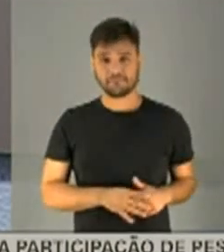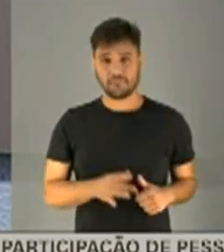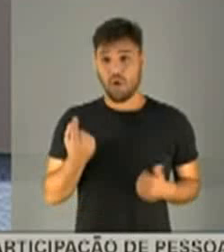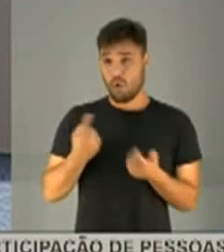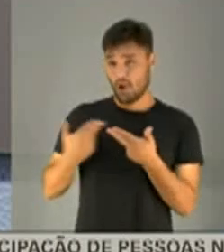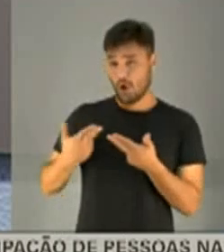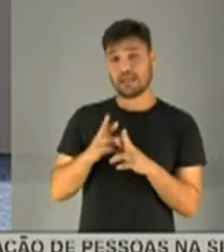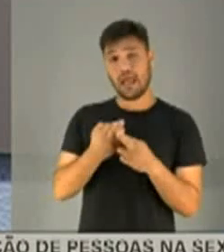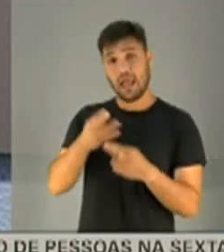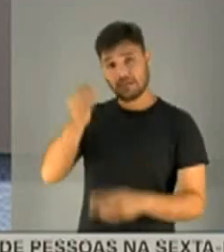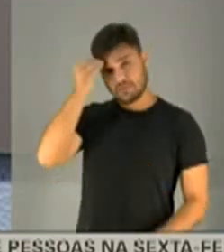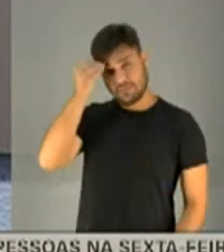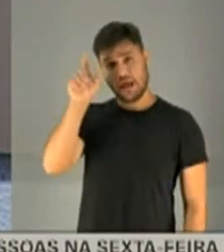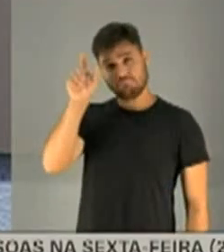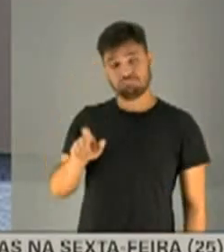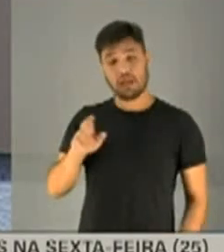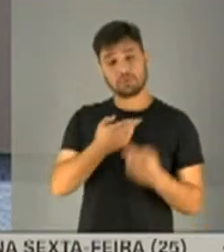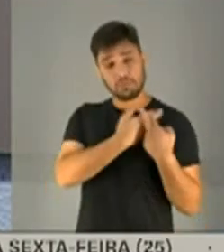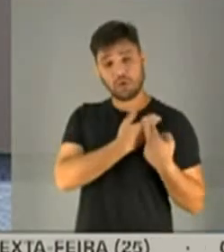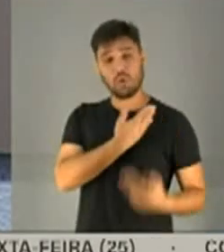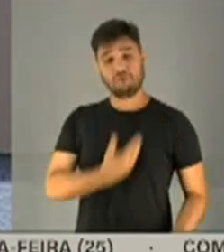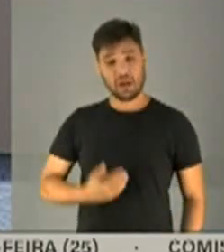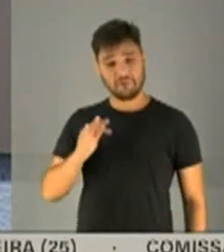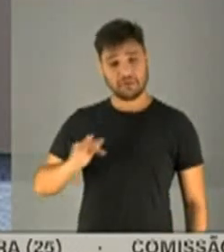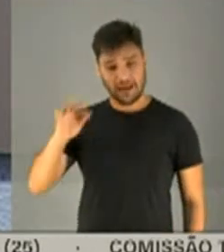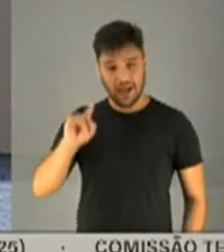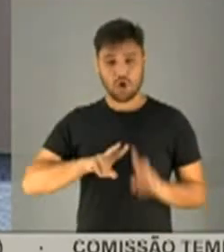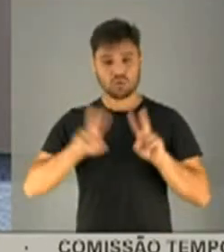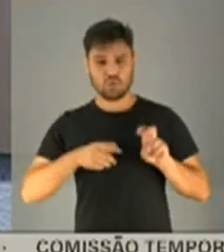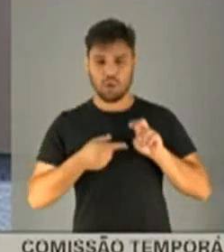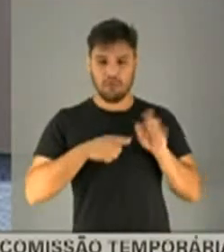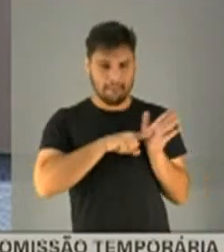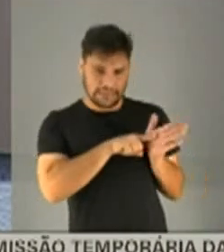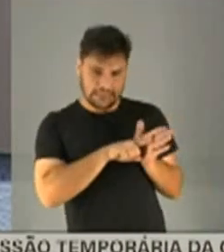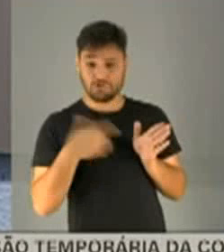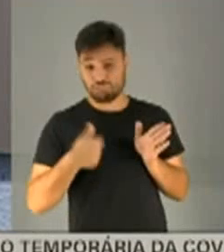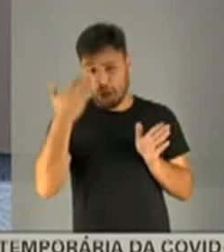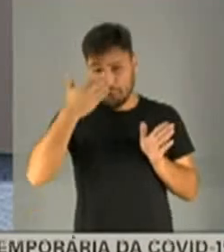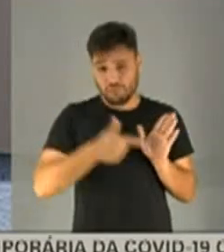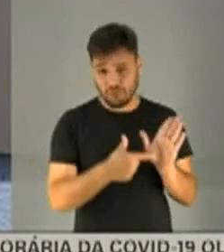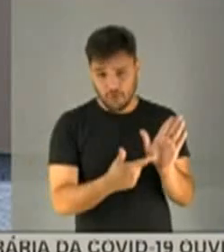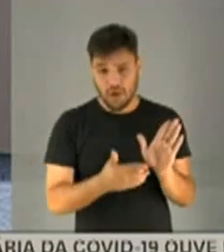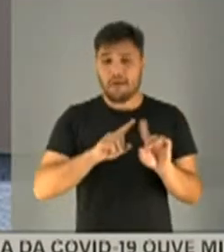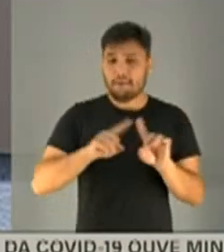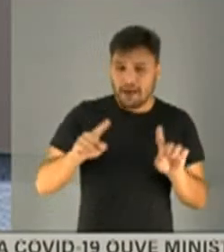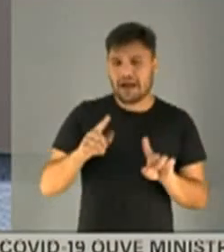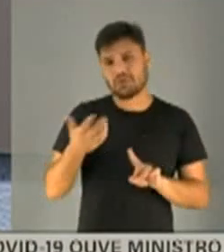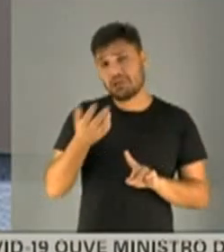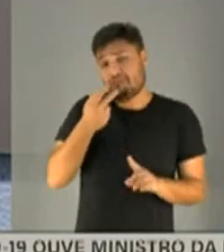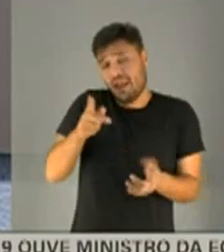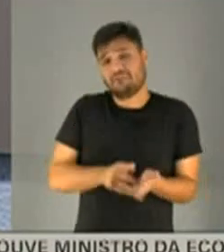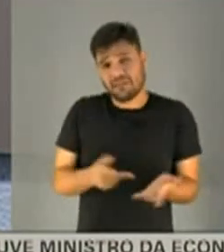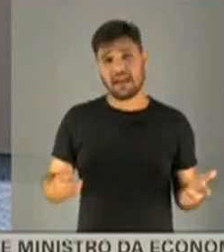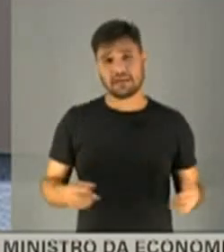coisa é a responsabilização do governo federal, que é muito nítida pelos dados apresentados por nós. Mas eu gostaria de lhe dizer, com toda a franqueza